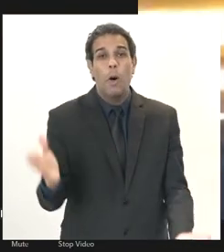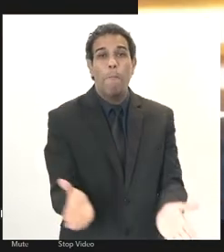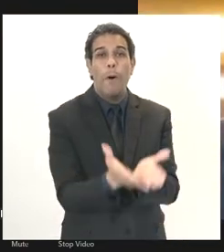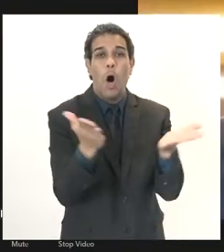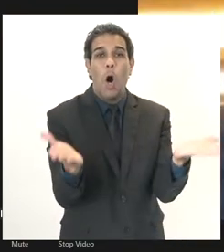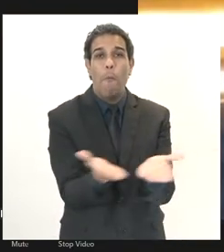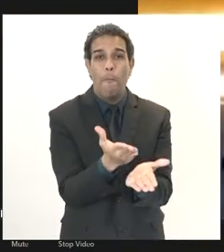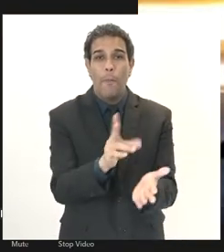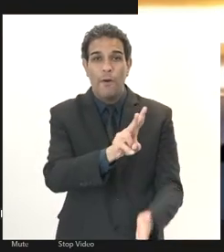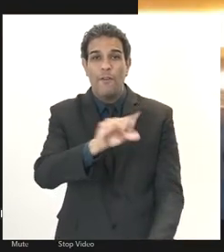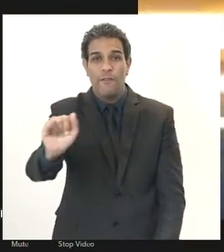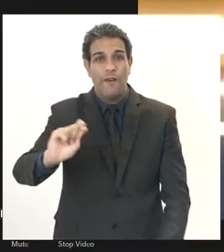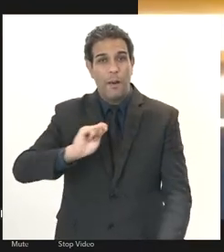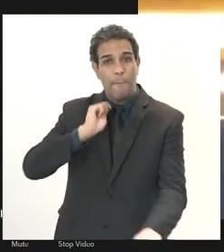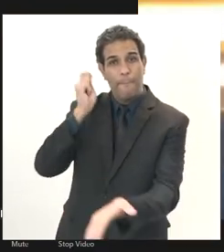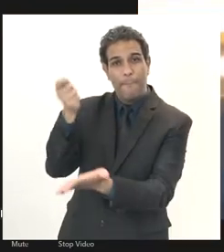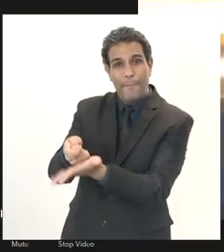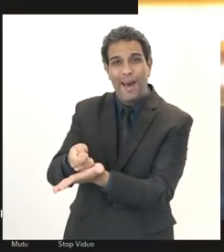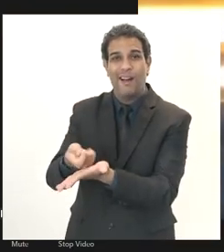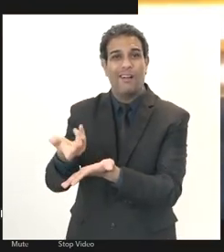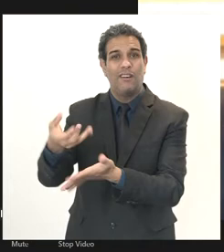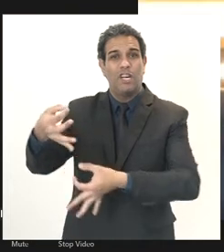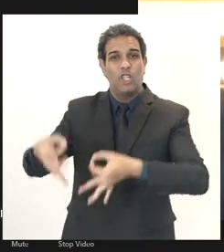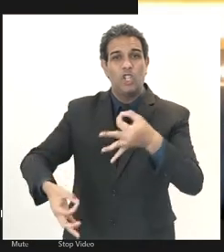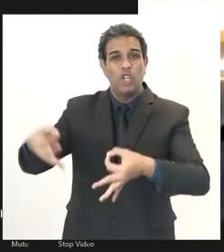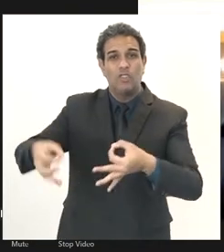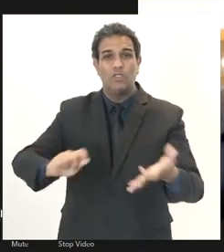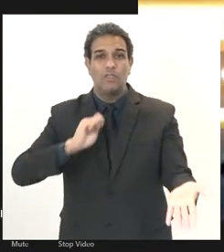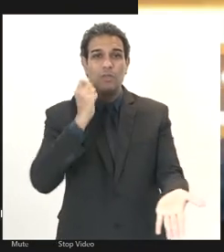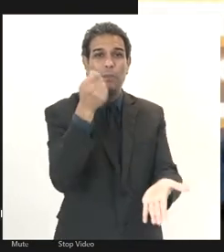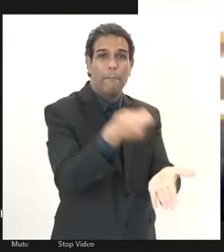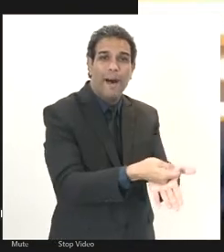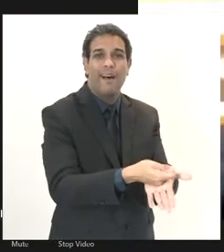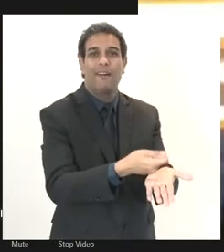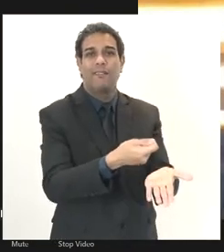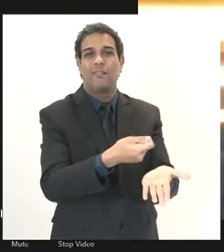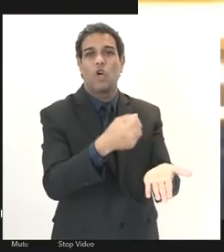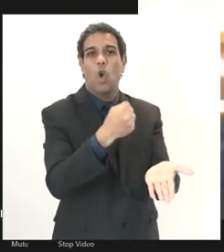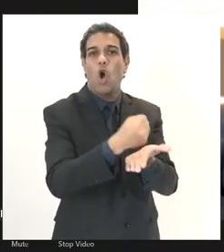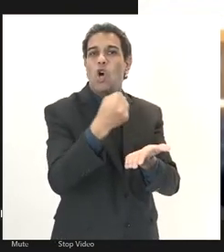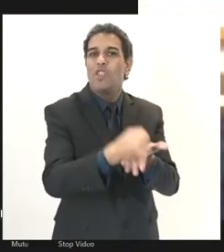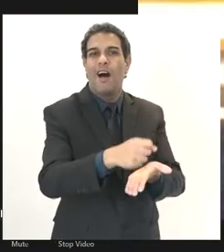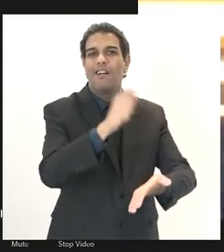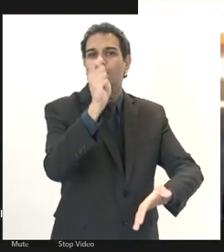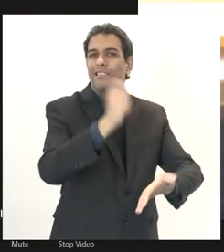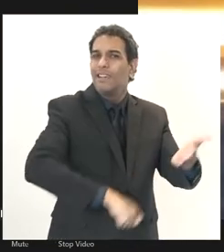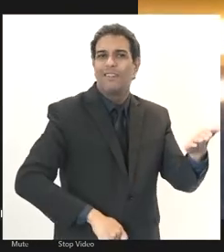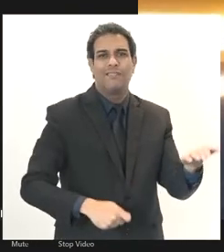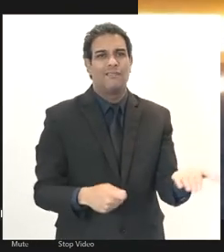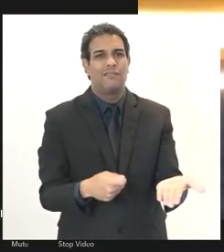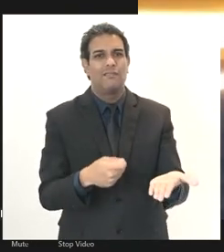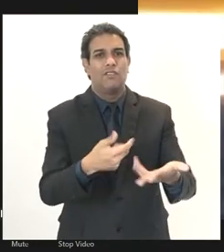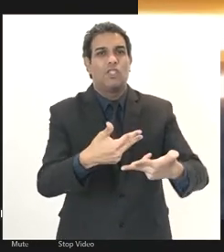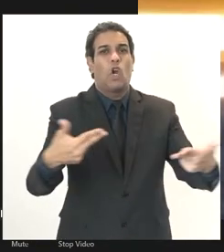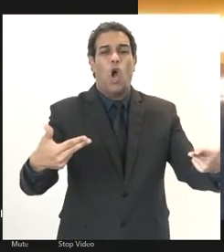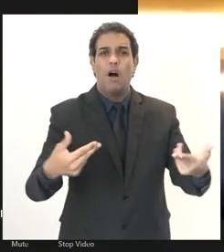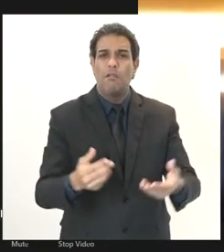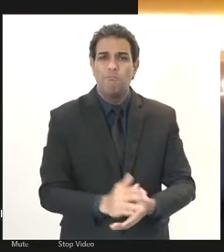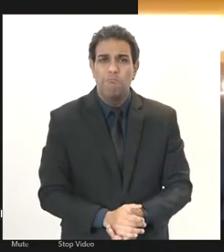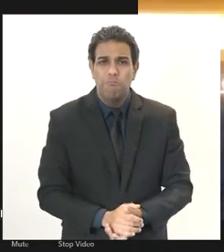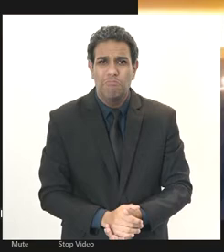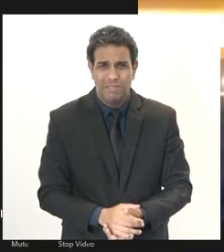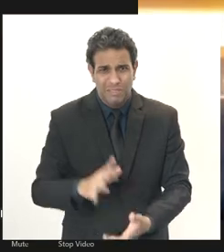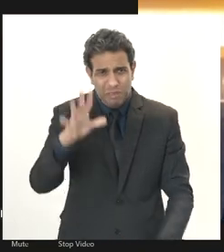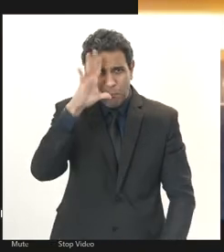dinheiro para pagar um cartório para executar o seu título trabalhista ou mesmo assim execuções de pequenos